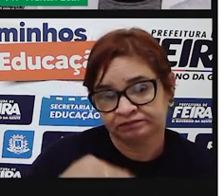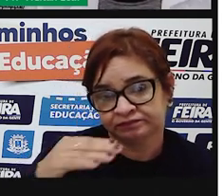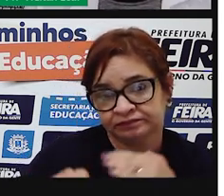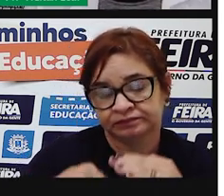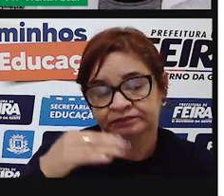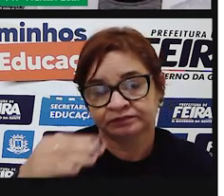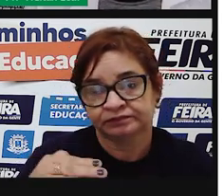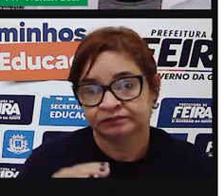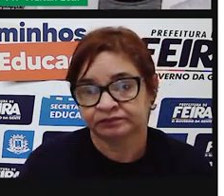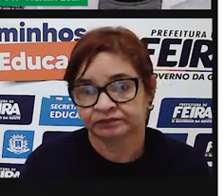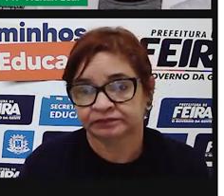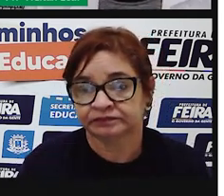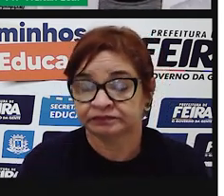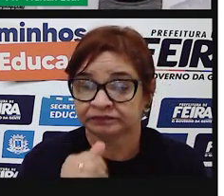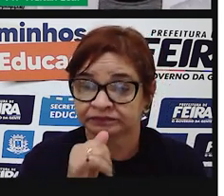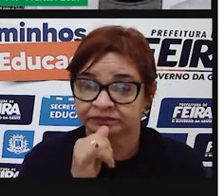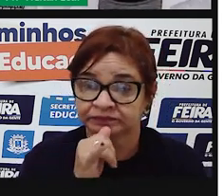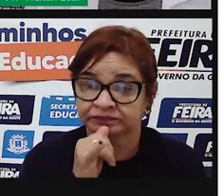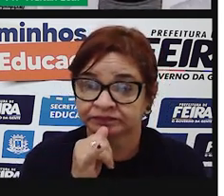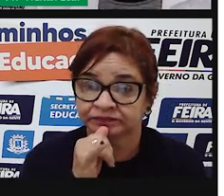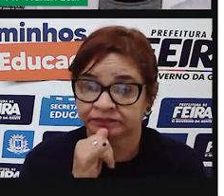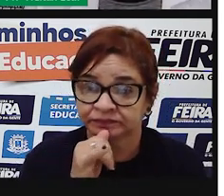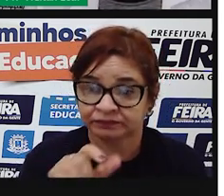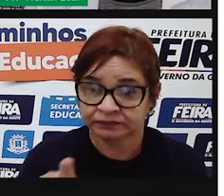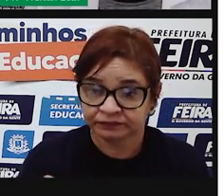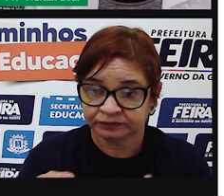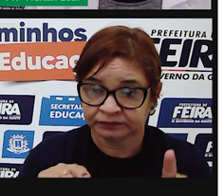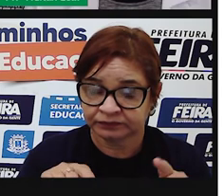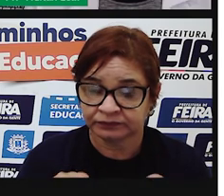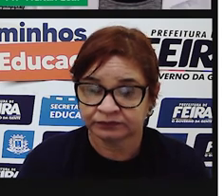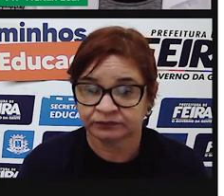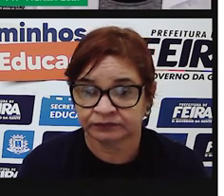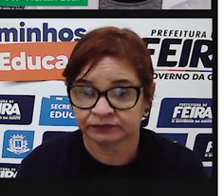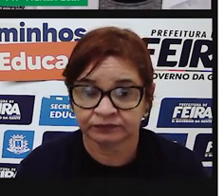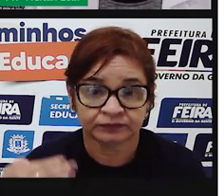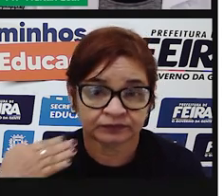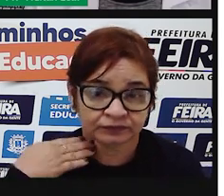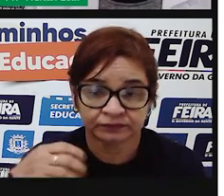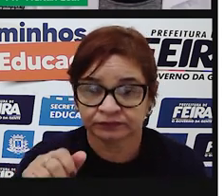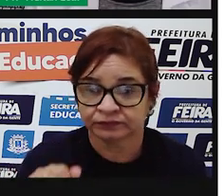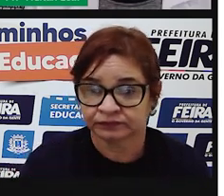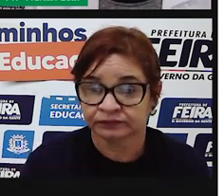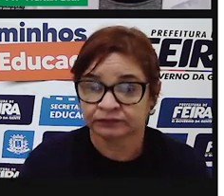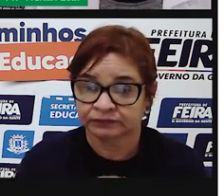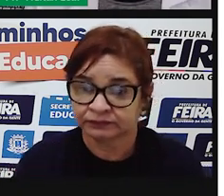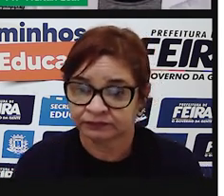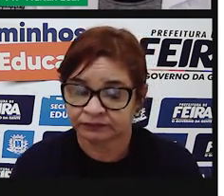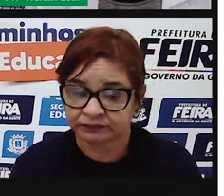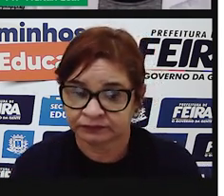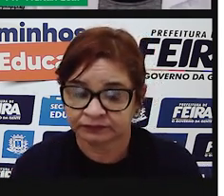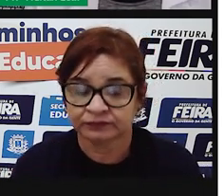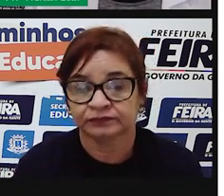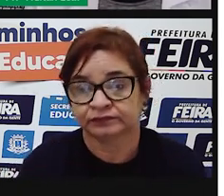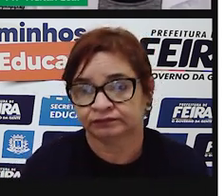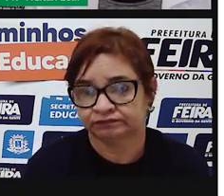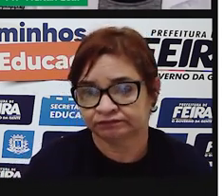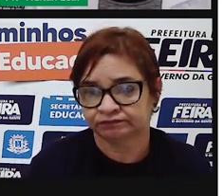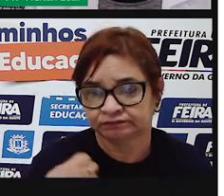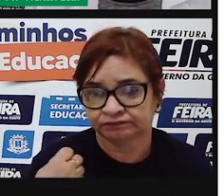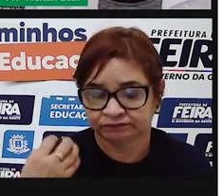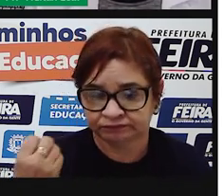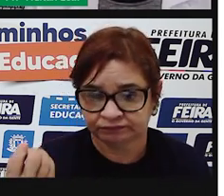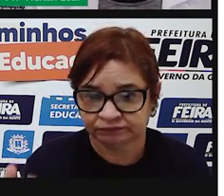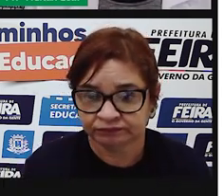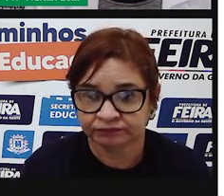Olha o exemplo. Escolha a nossa agência que terá passagem